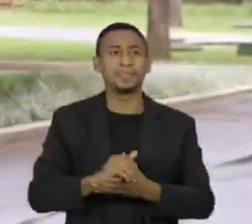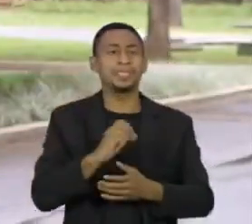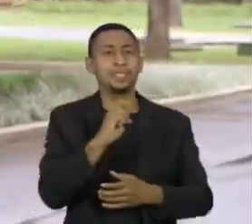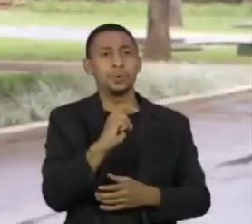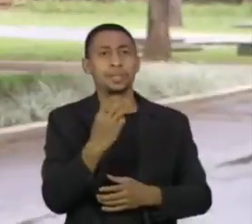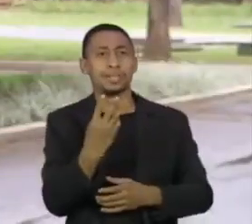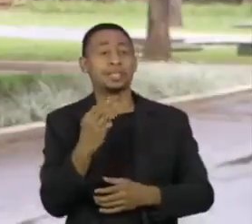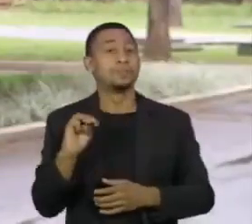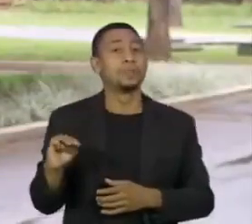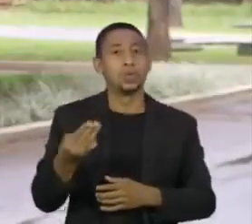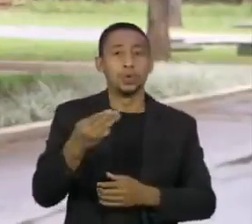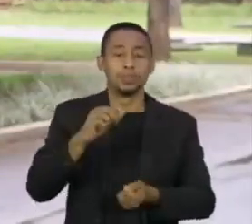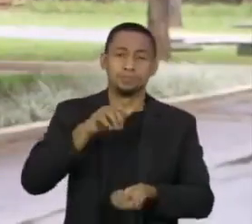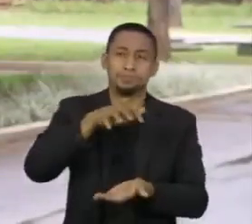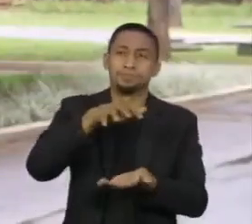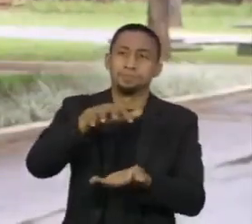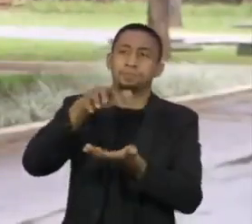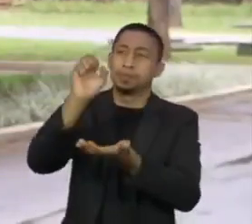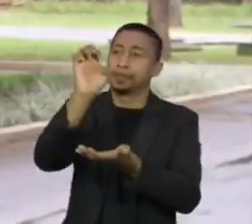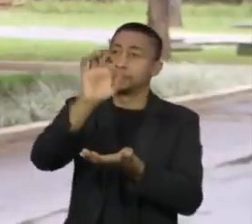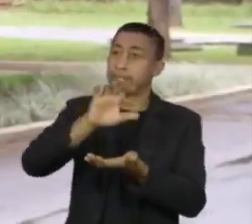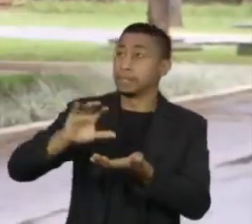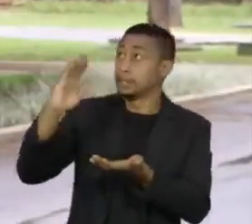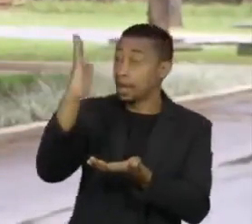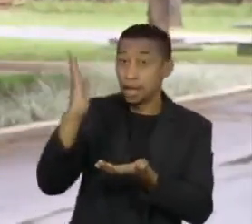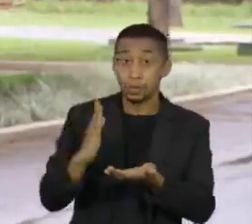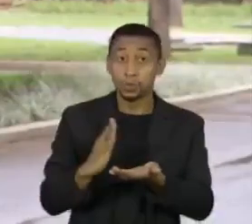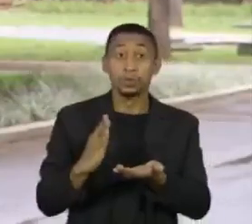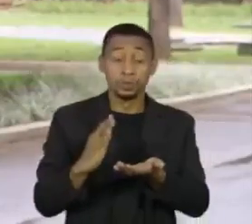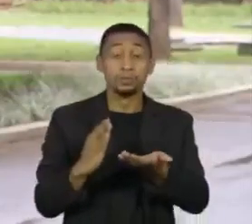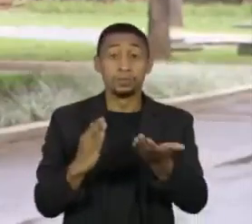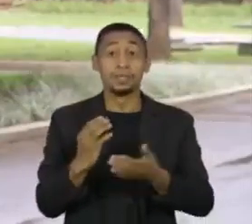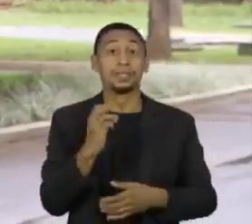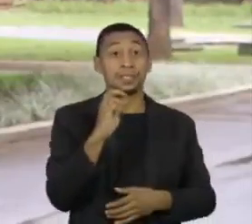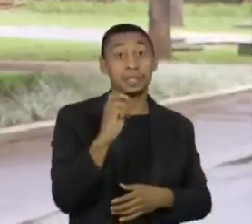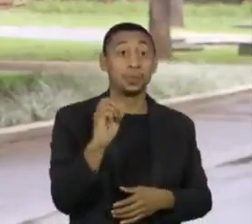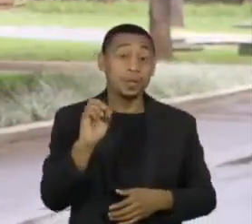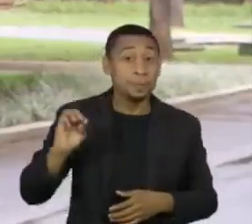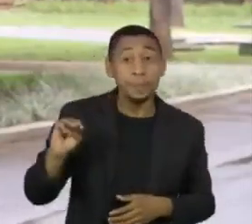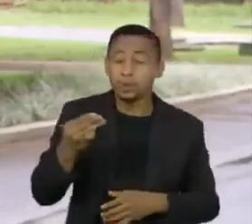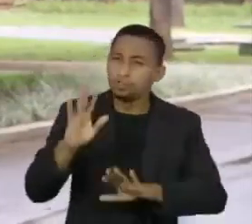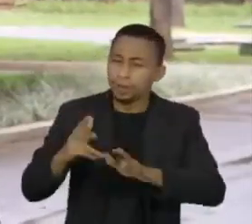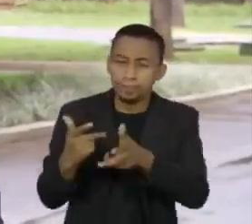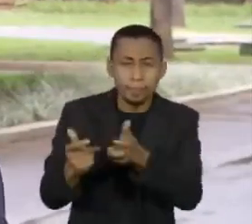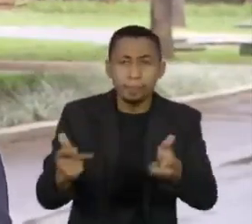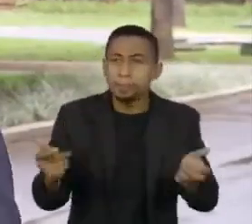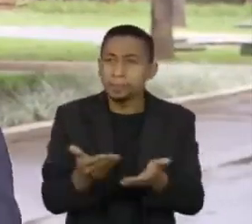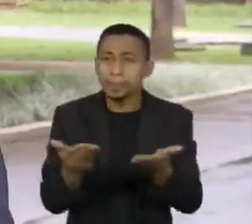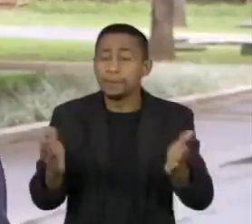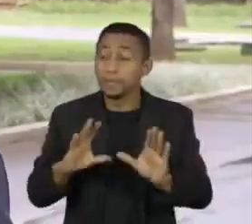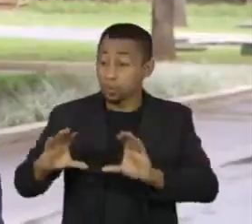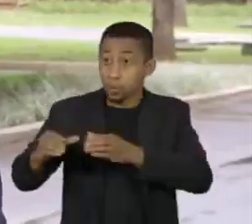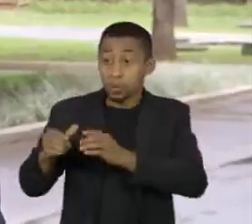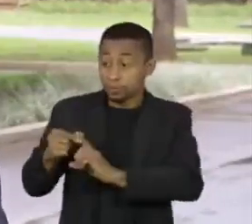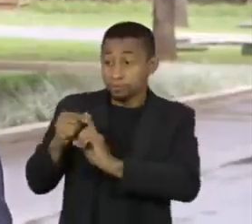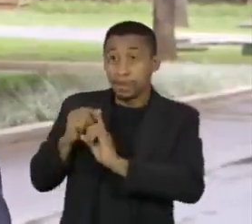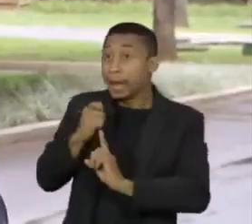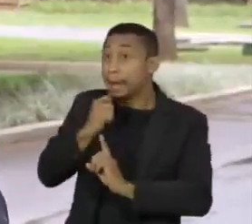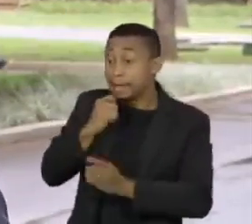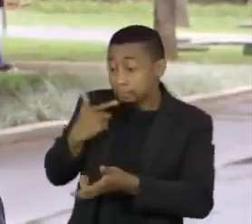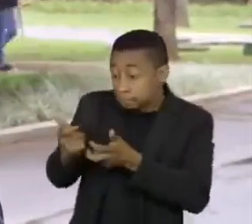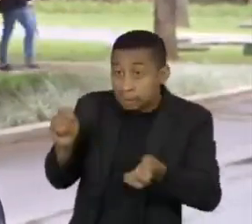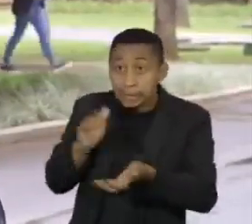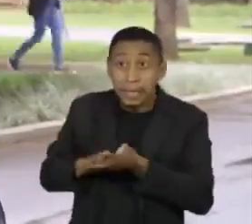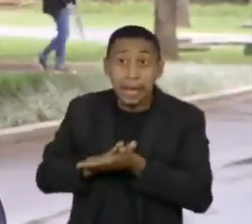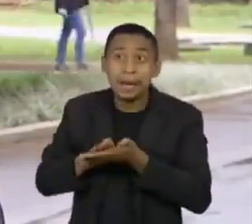distribuídas para os estados, 33 milhões já foram aplicadas, mas ainda existem pessoas que estão no grupo prioritário e não foram vacinadas